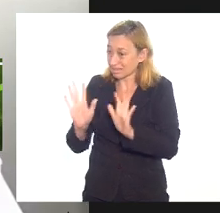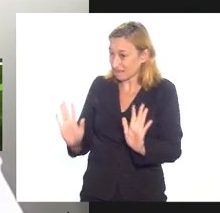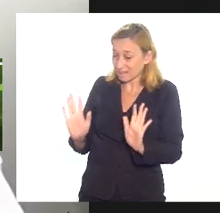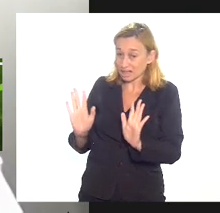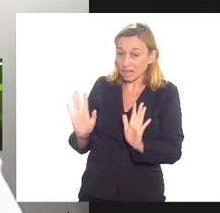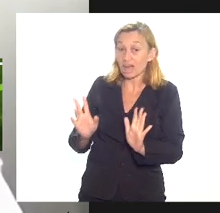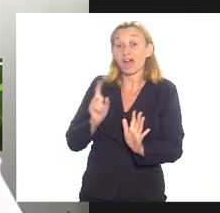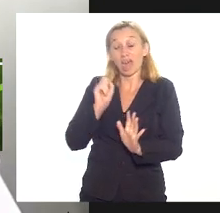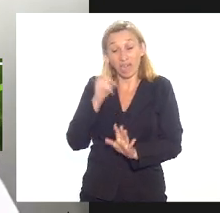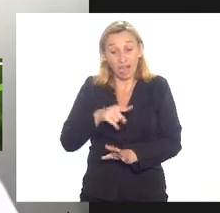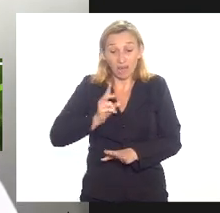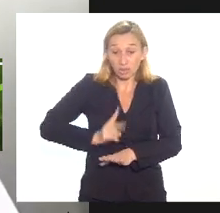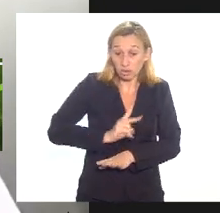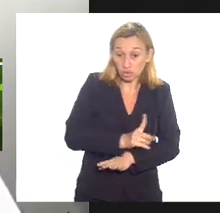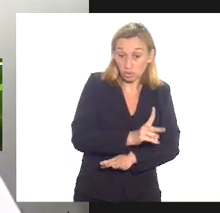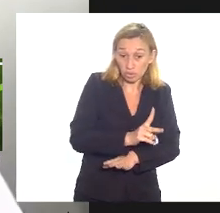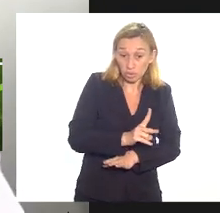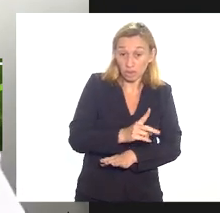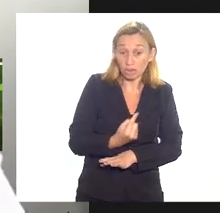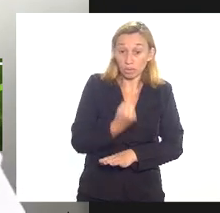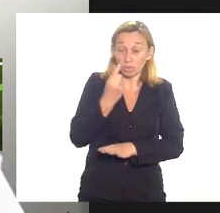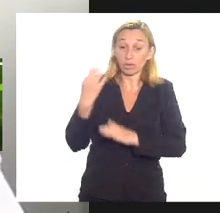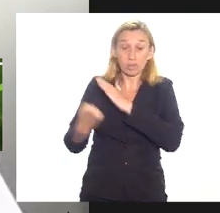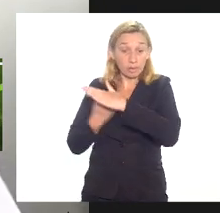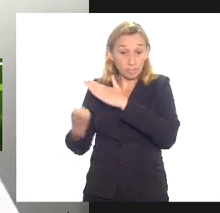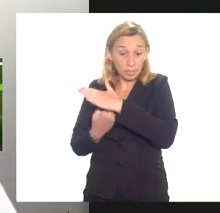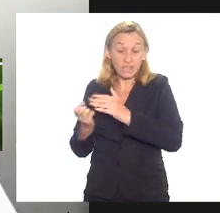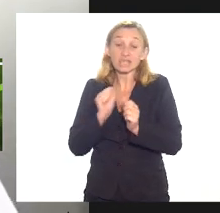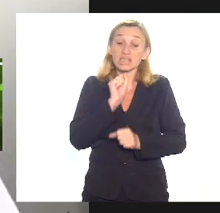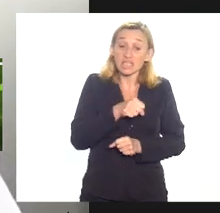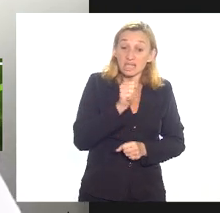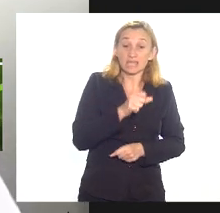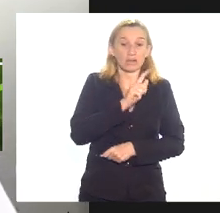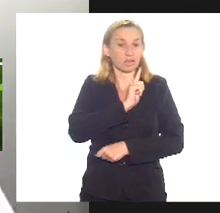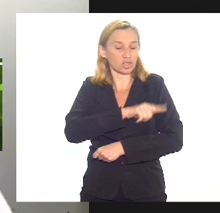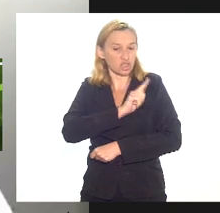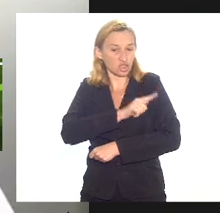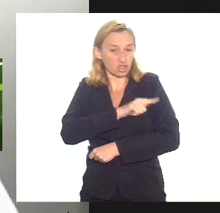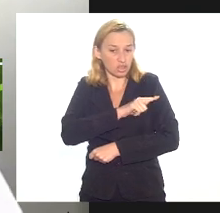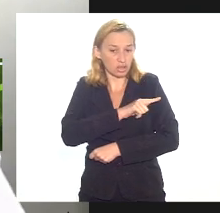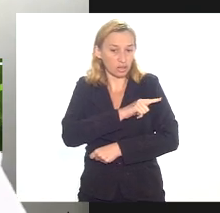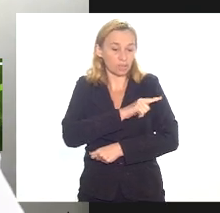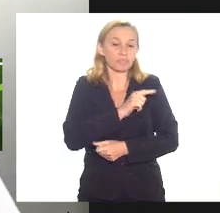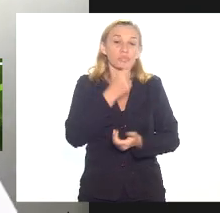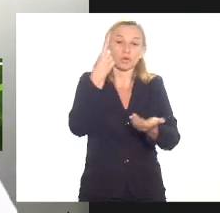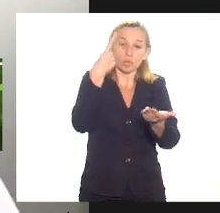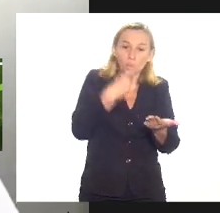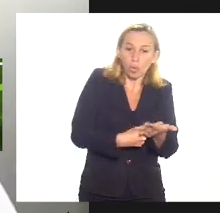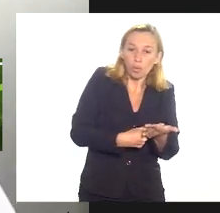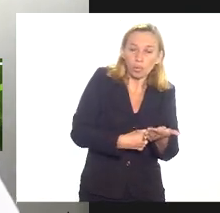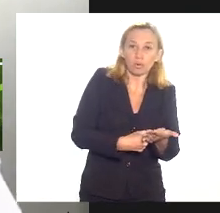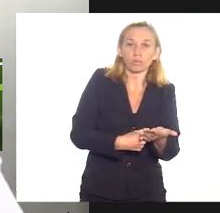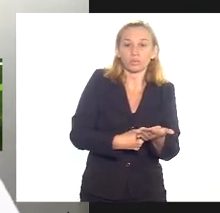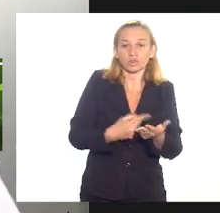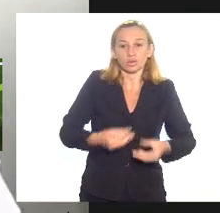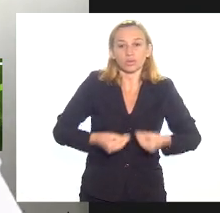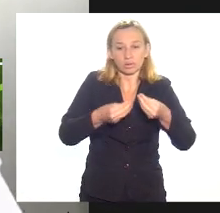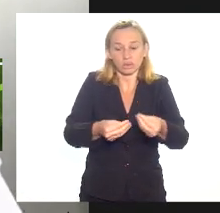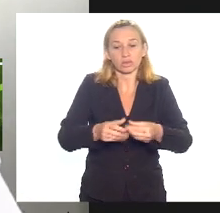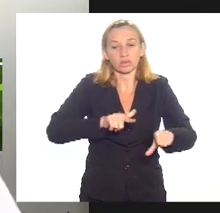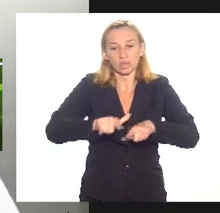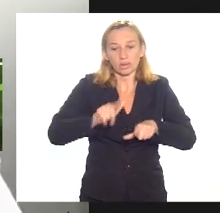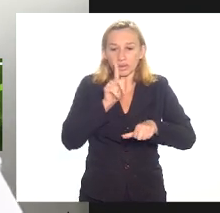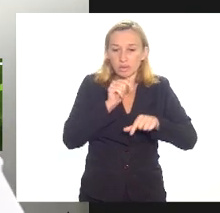continuar com uma empresa que é capaz sim com a gestão compromissada com a entrega do serviço de